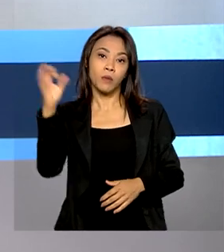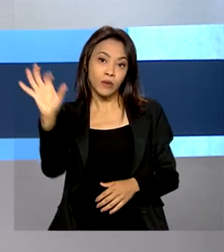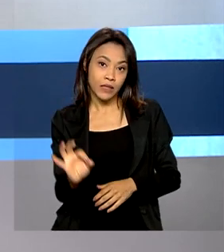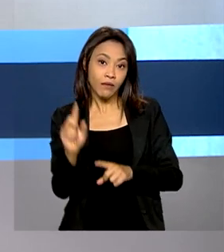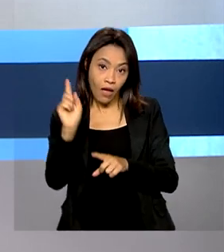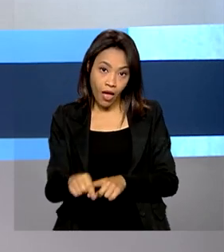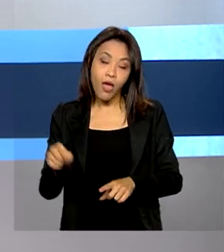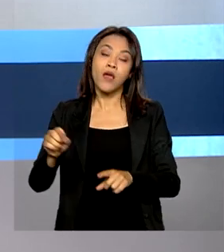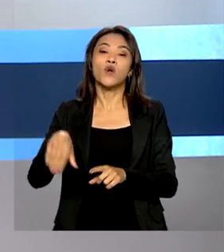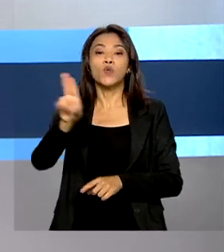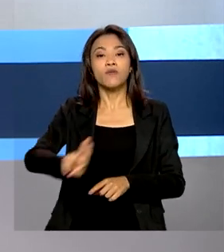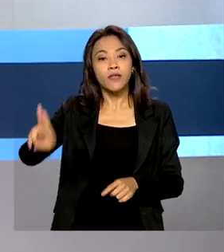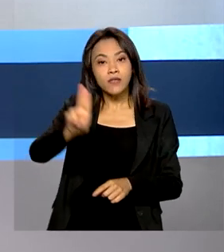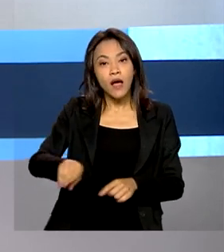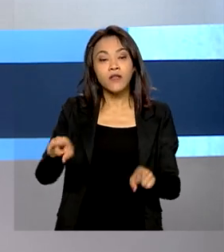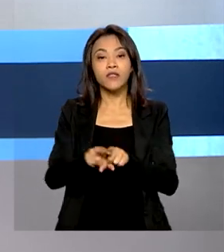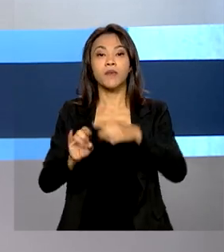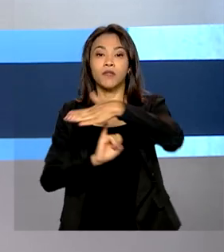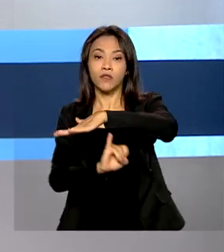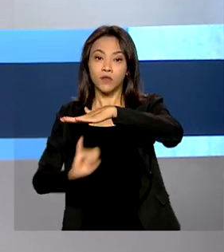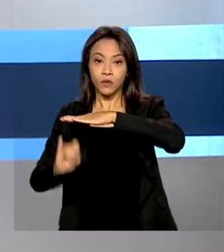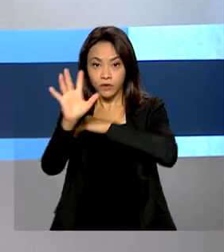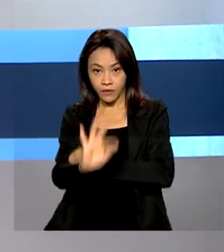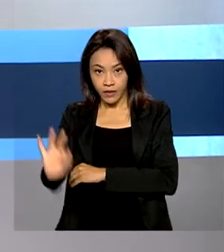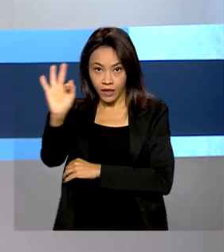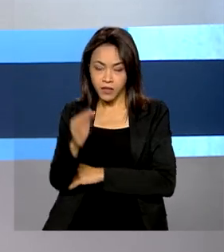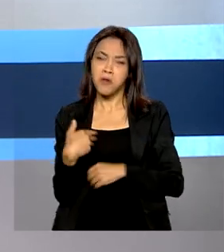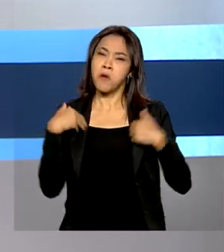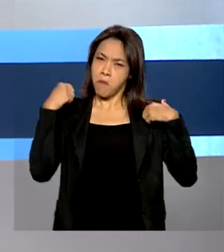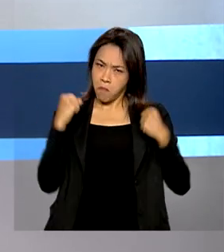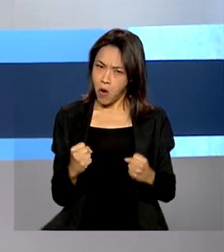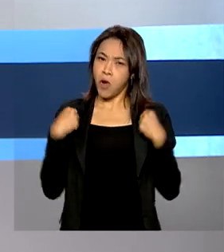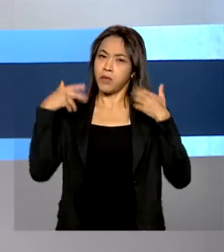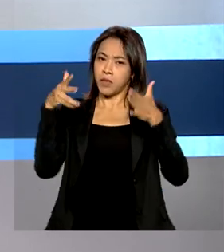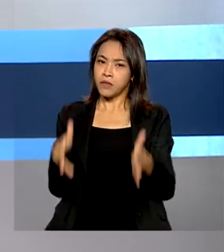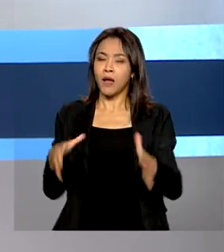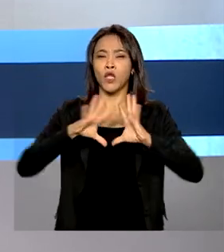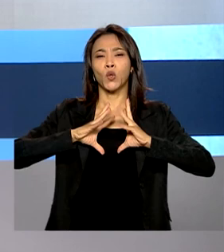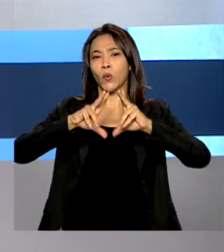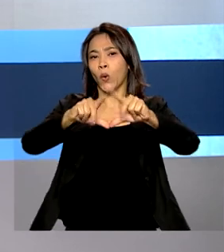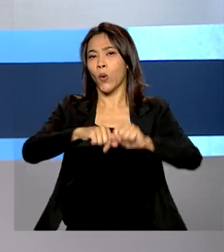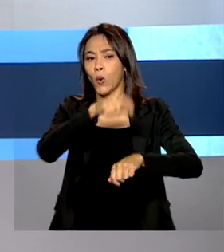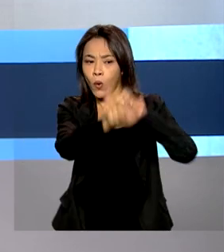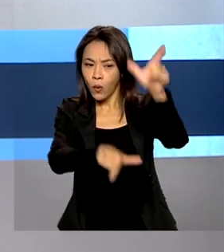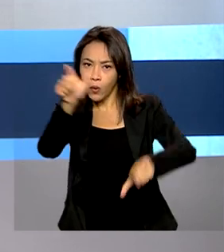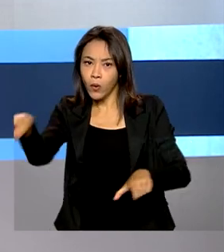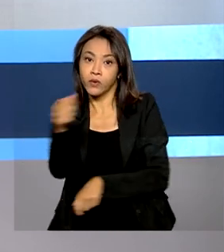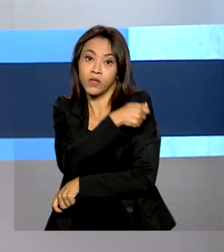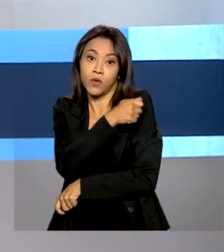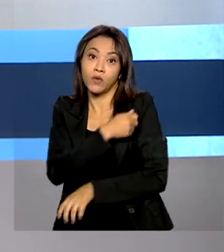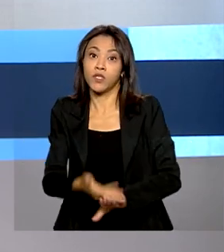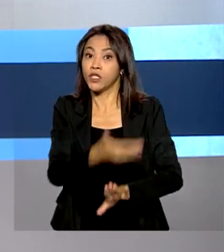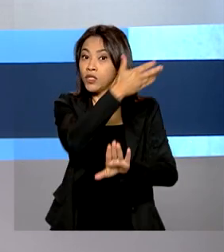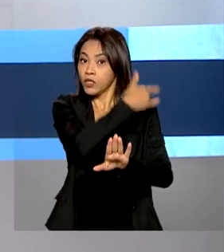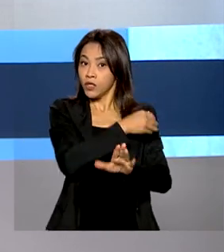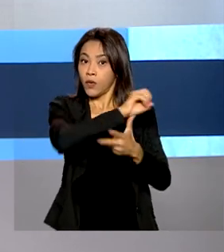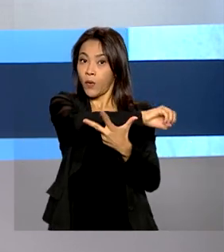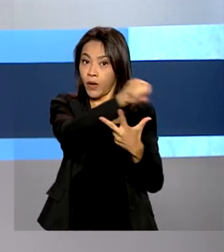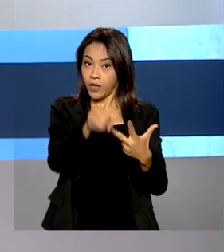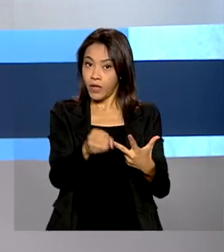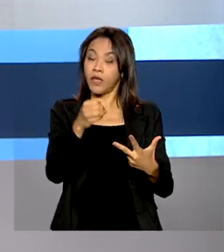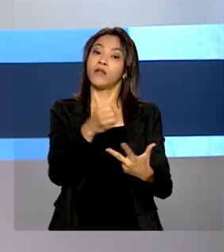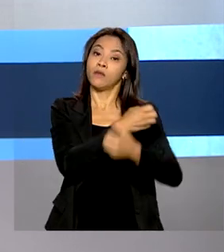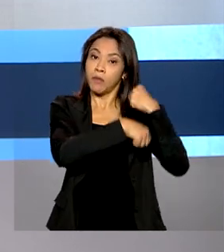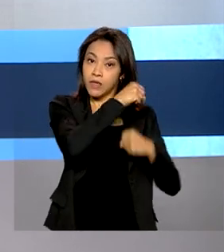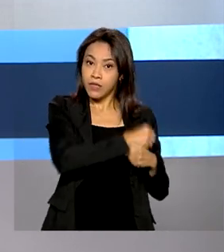são para universidades e institutos federais. Podem participar do SISU todos os estudantes que realizaram o Enem em 2021